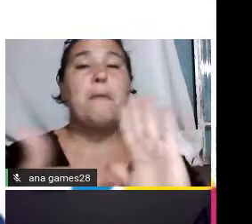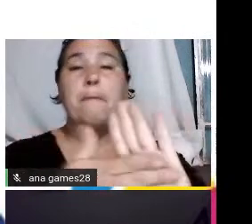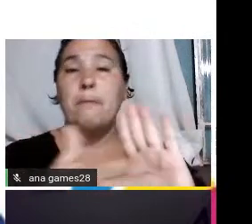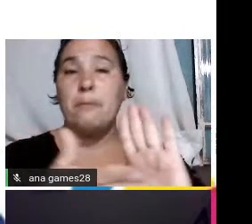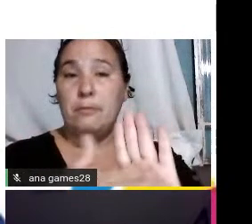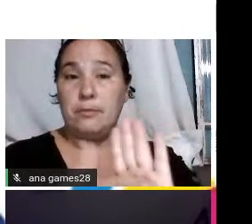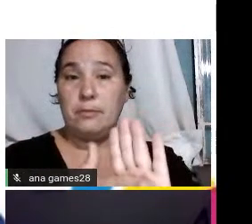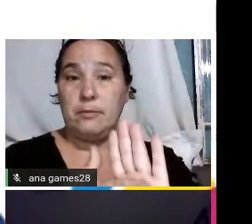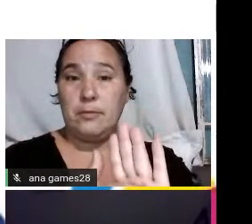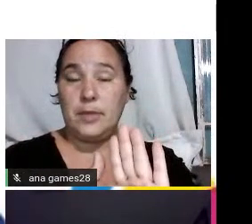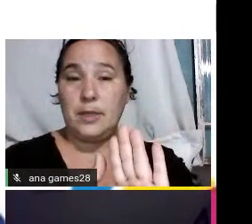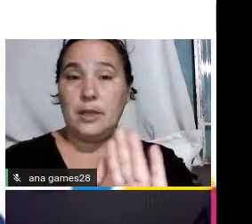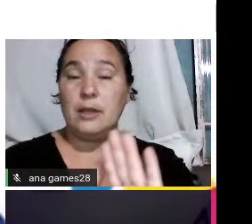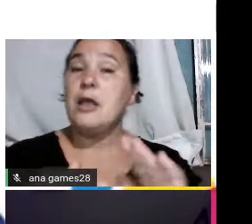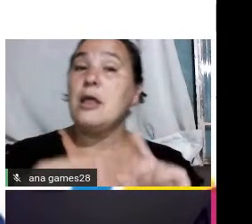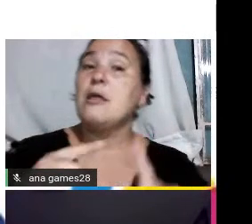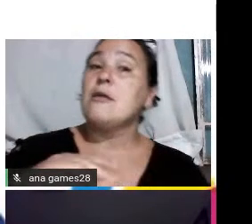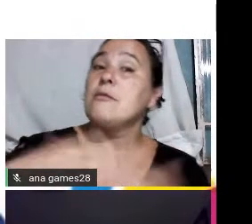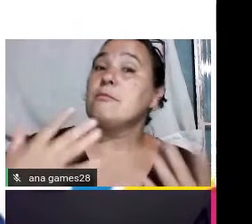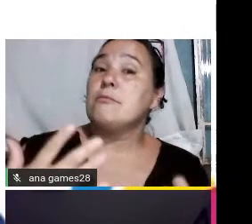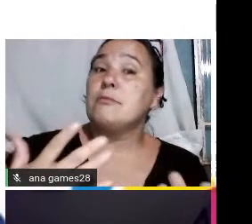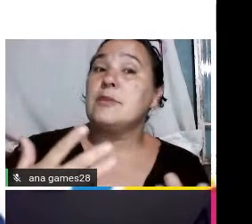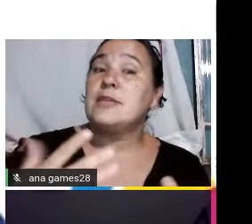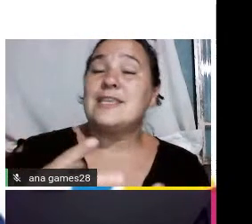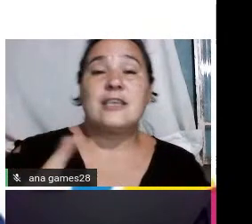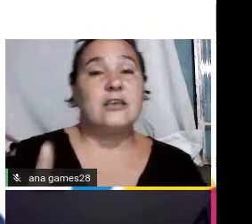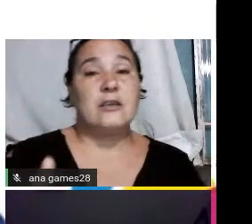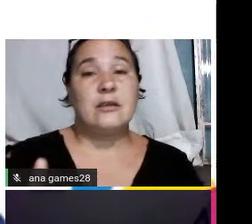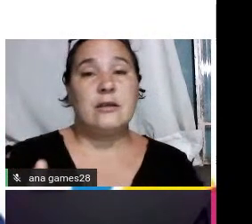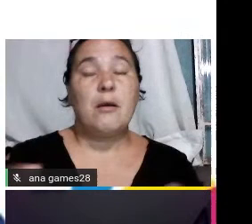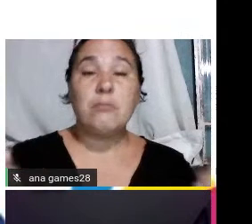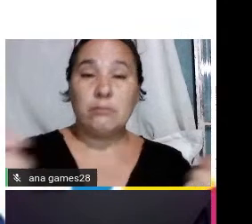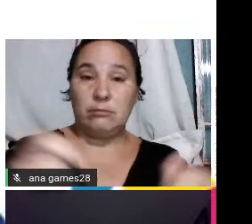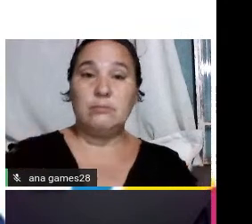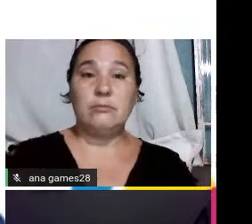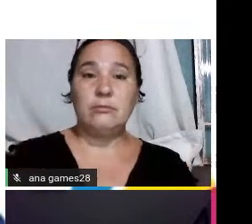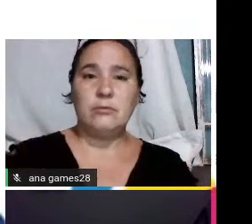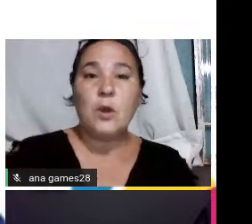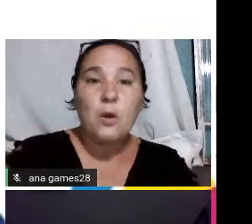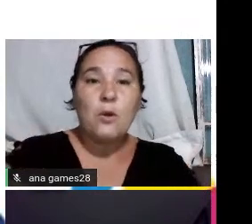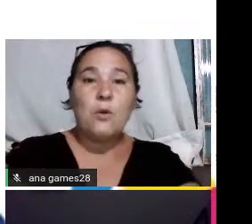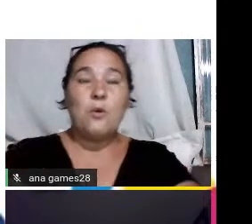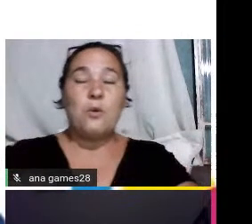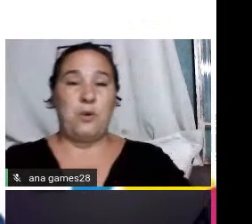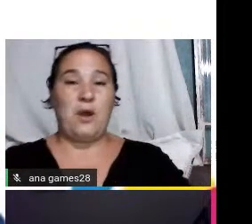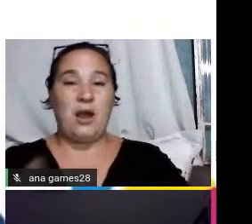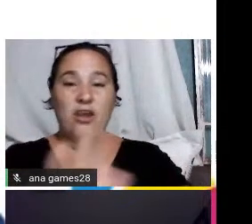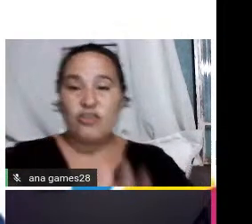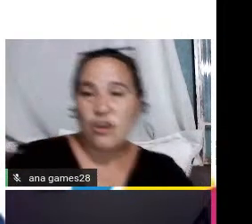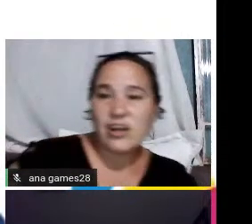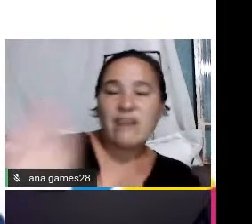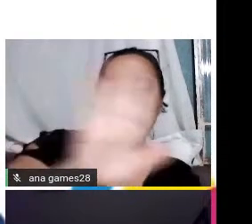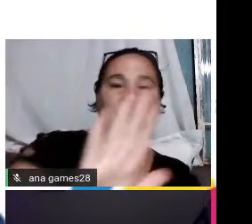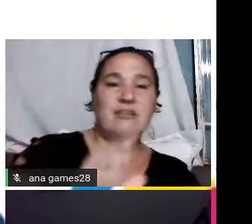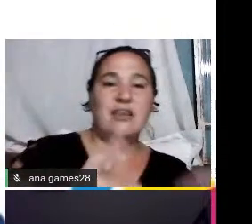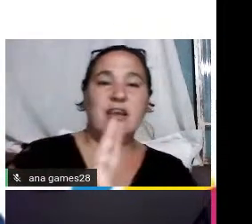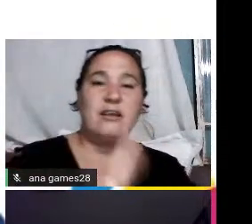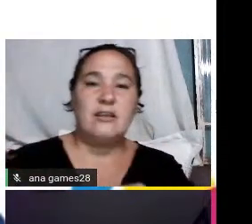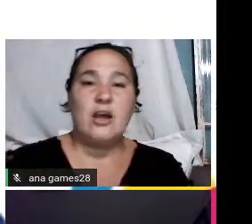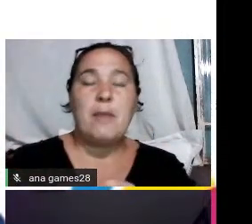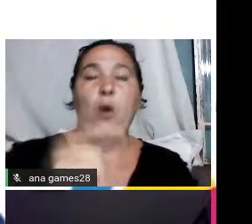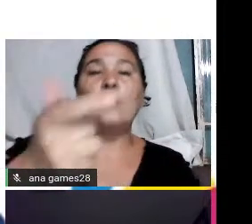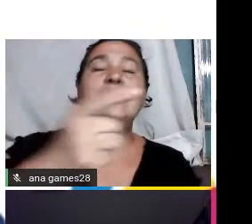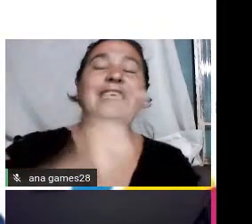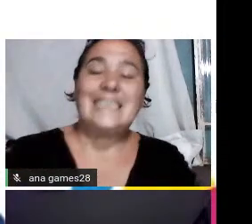e a gente talvez caso seja uma possibilidade a expansão geográfica do aplicativo indo fora de